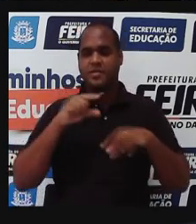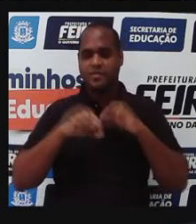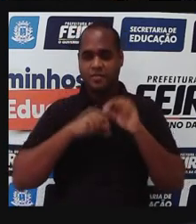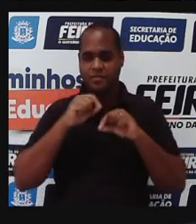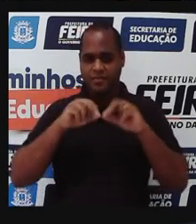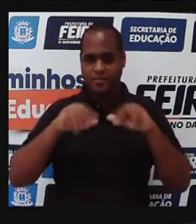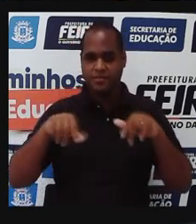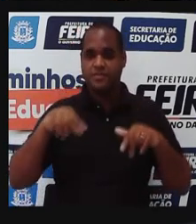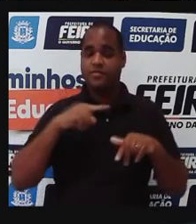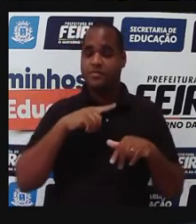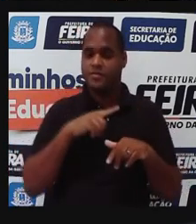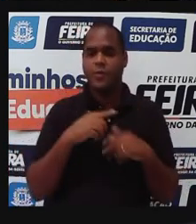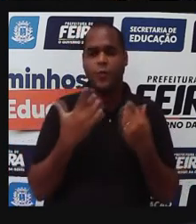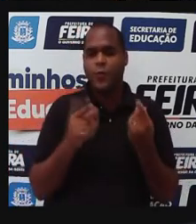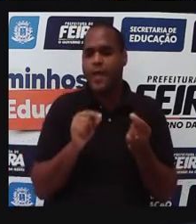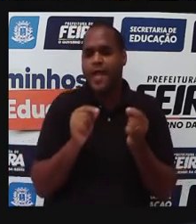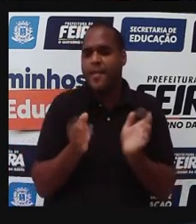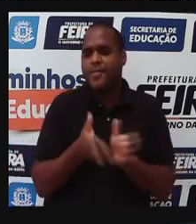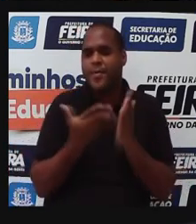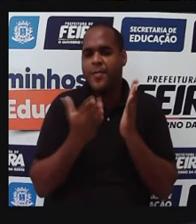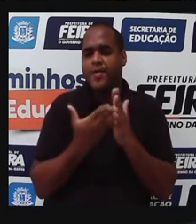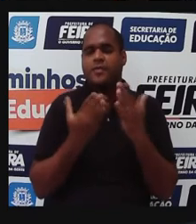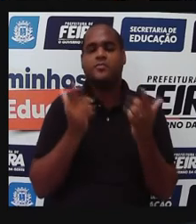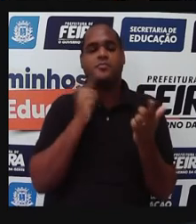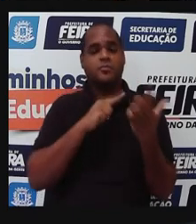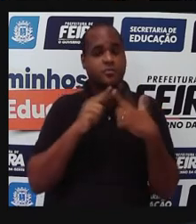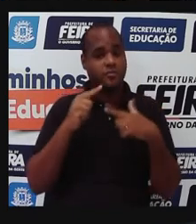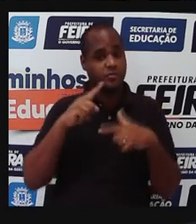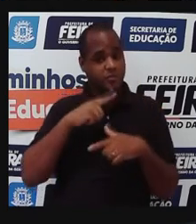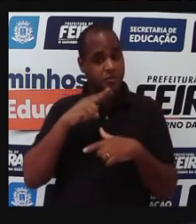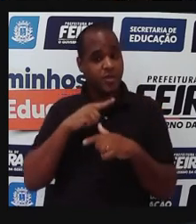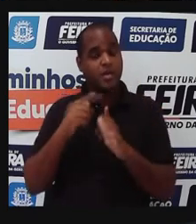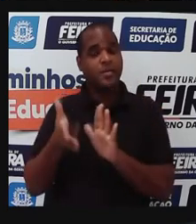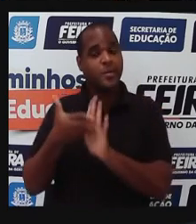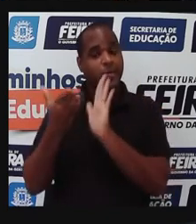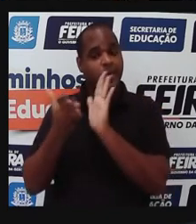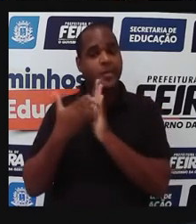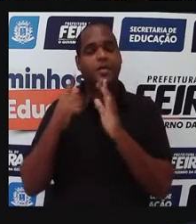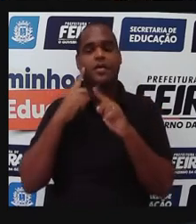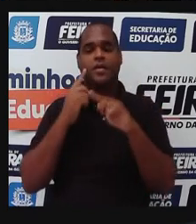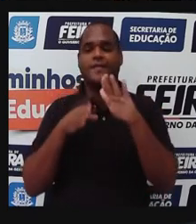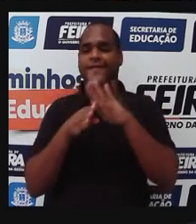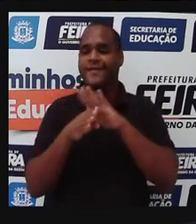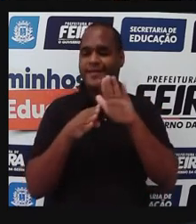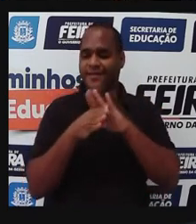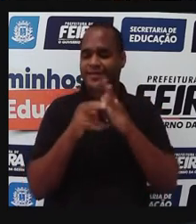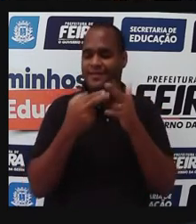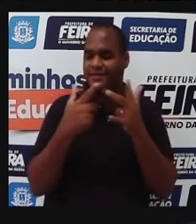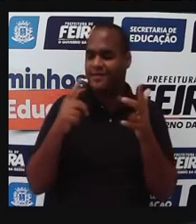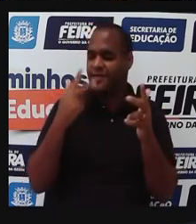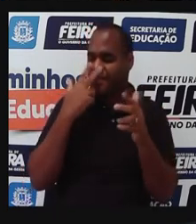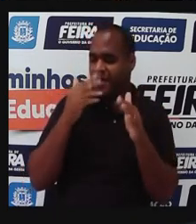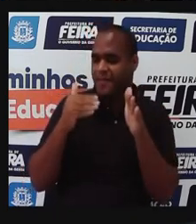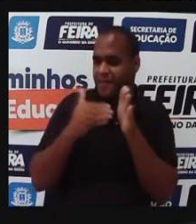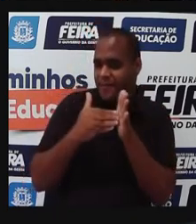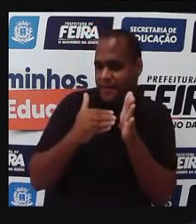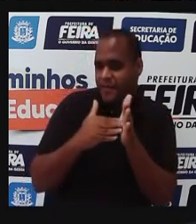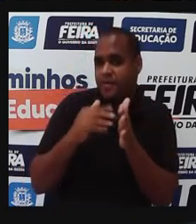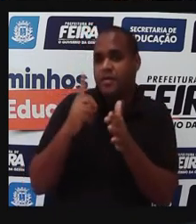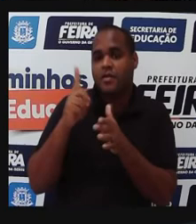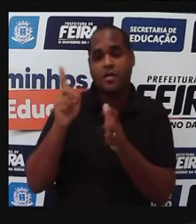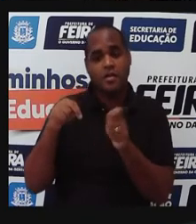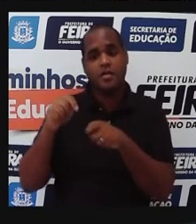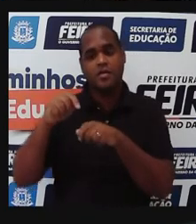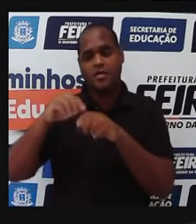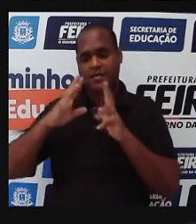pobreza? Por quê? De um lado, a gente tem uma pobreza e acesso limitado, por exemplo, a água limpa e saneamento